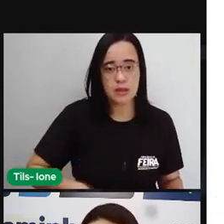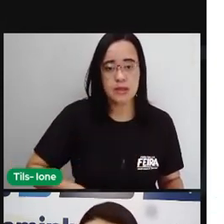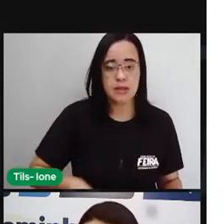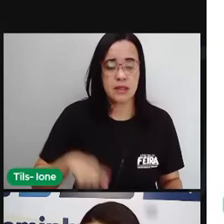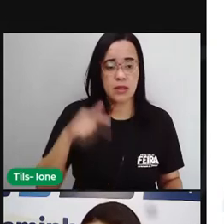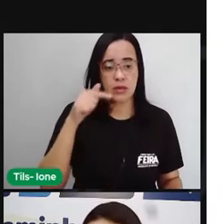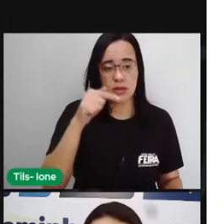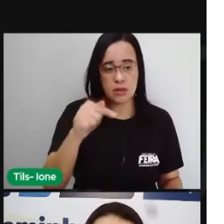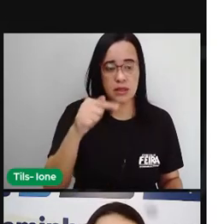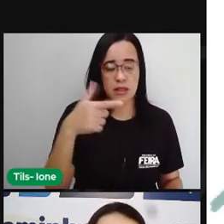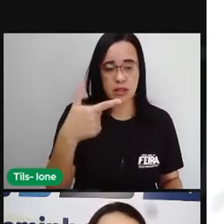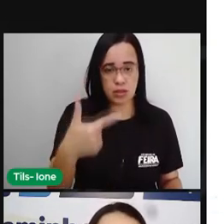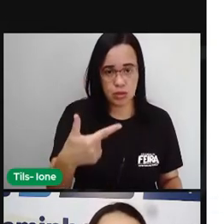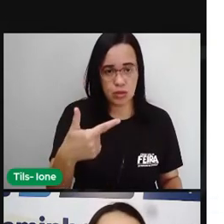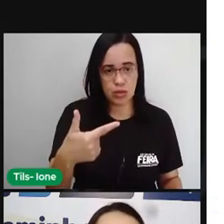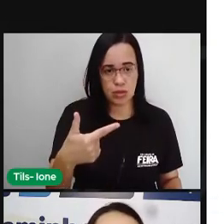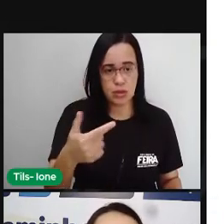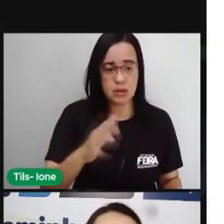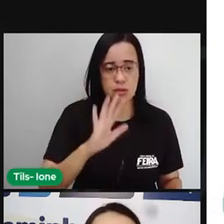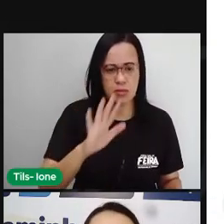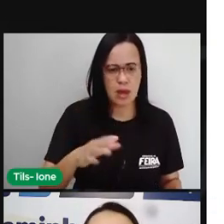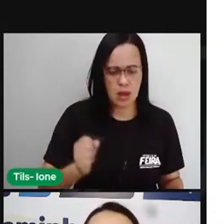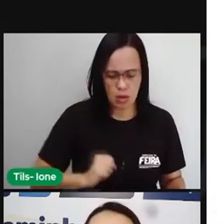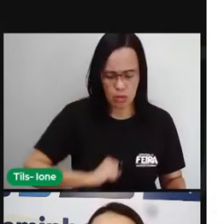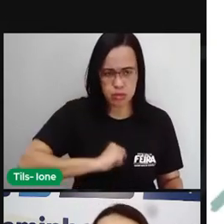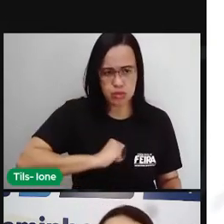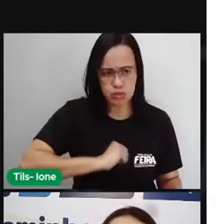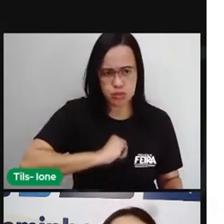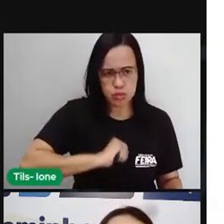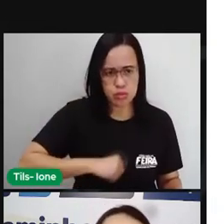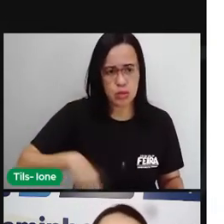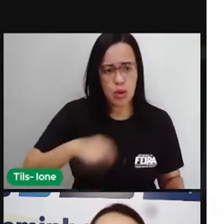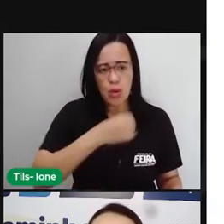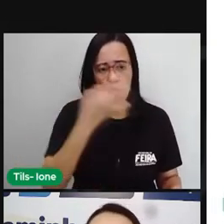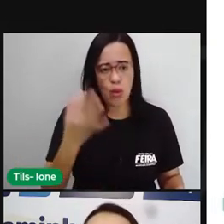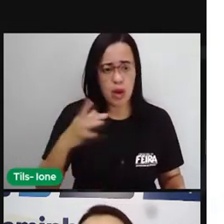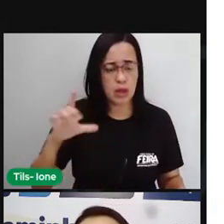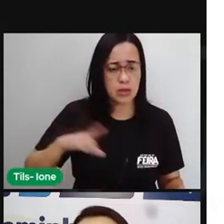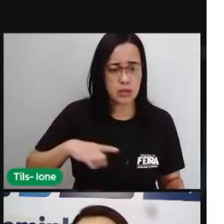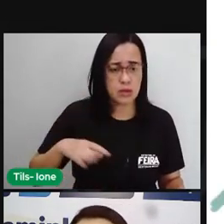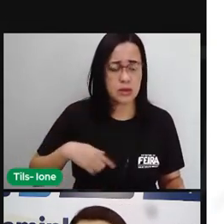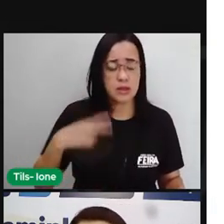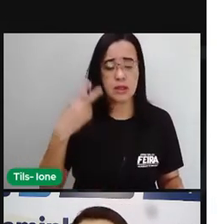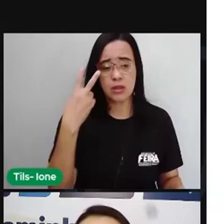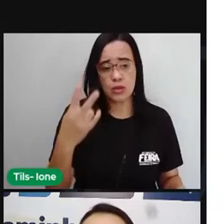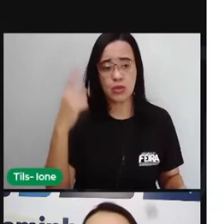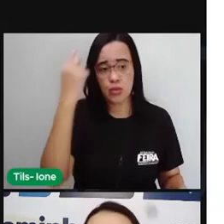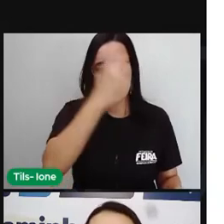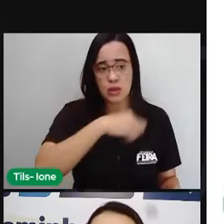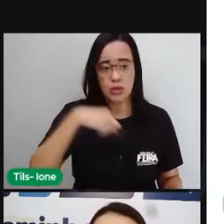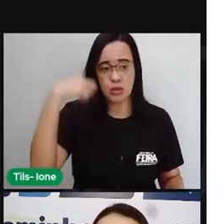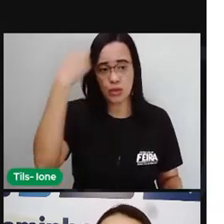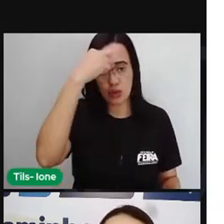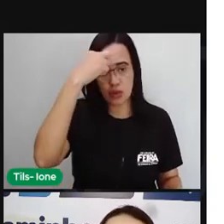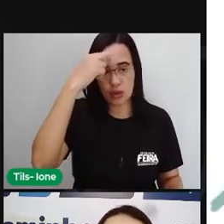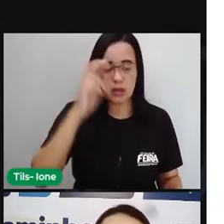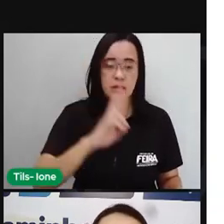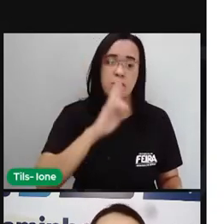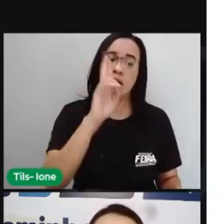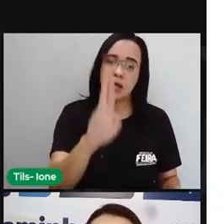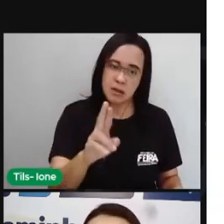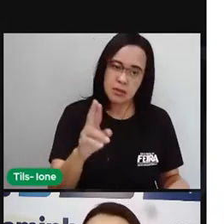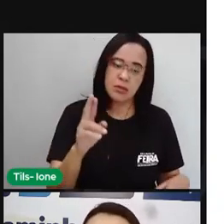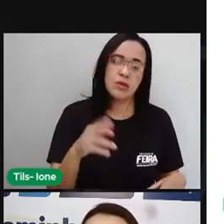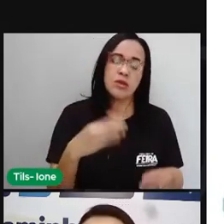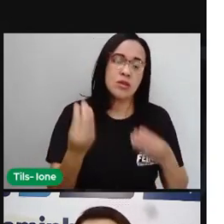horas? A gente vai utilizar o mesmo caminho utilizado pra encontrar a resposta lá do problema anterior